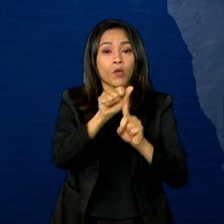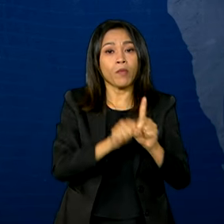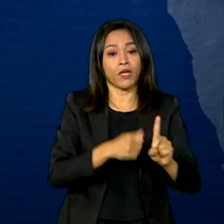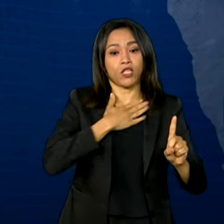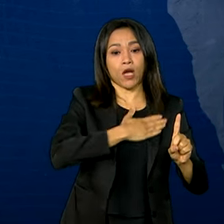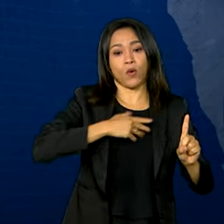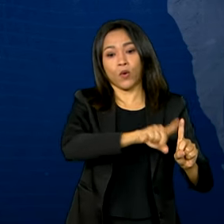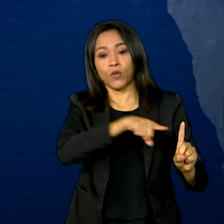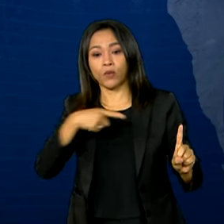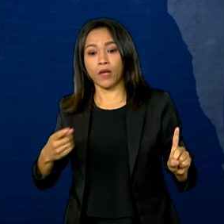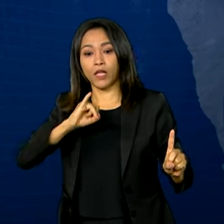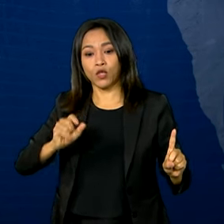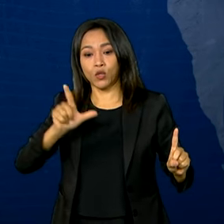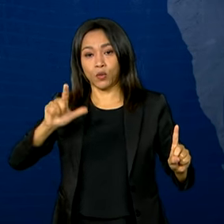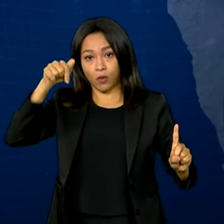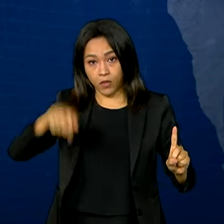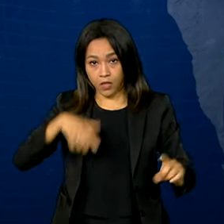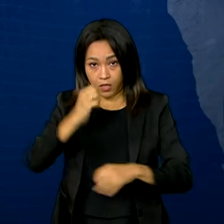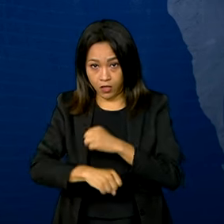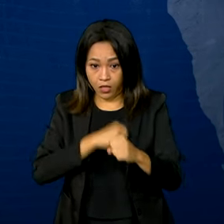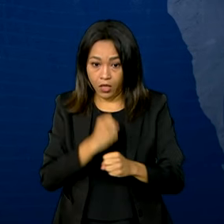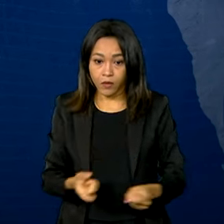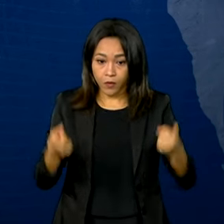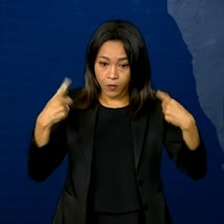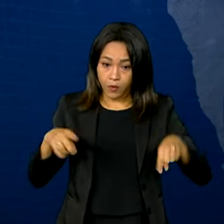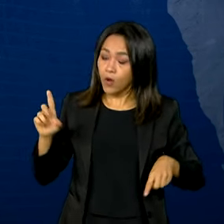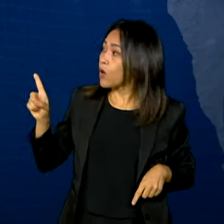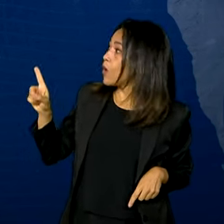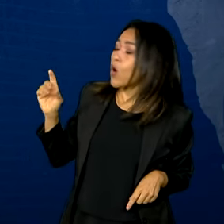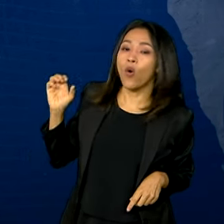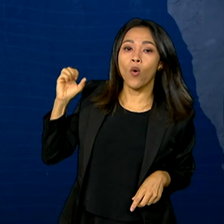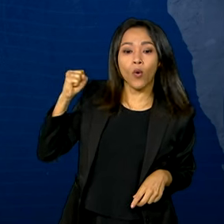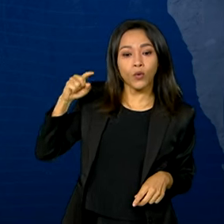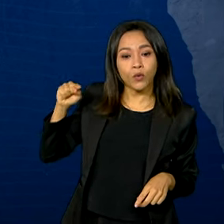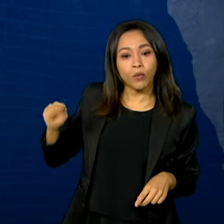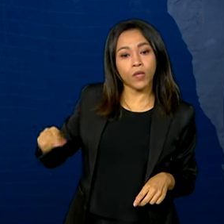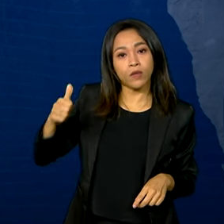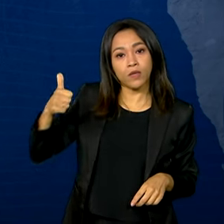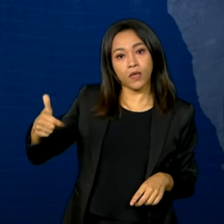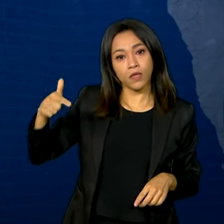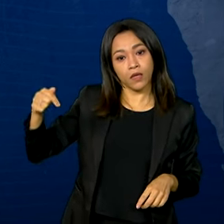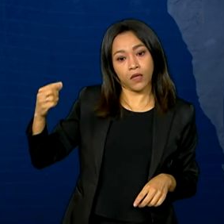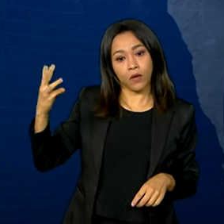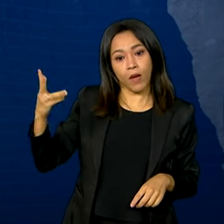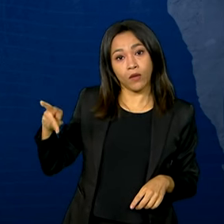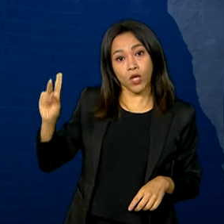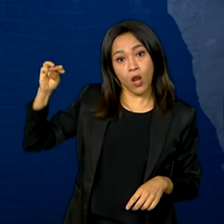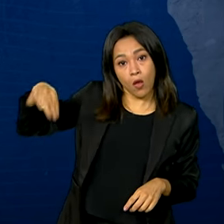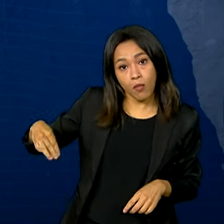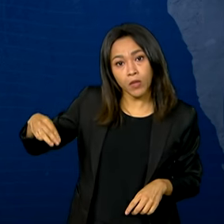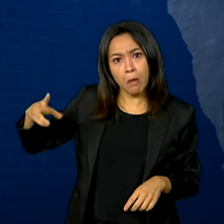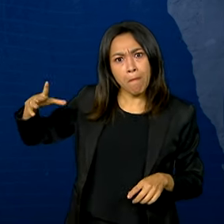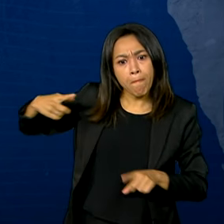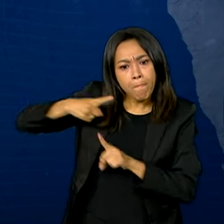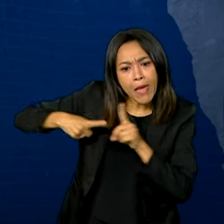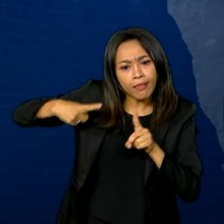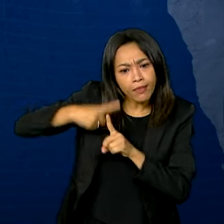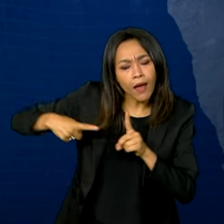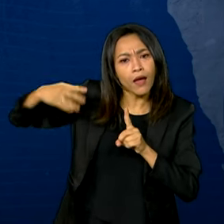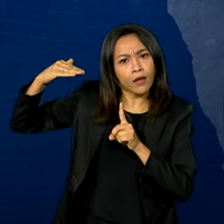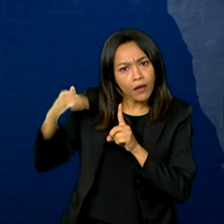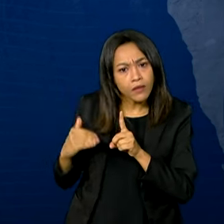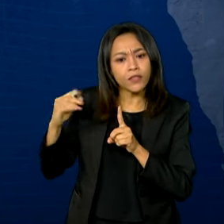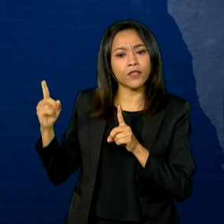e julho deste ano. Foram 8.174 quilômetros quadrados. Mais da metade dessa